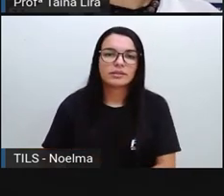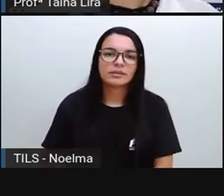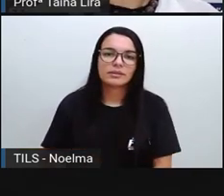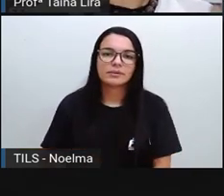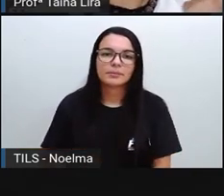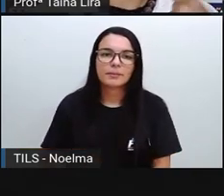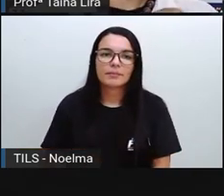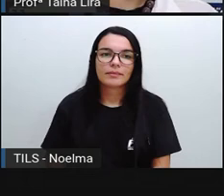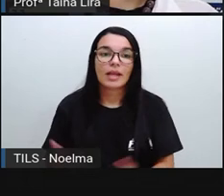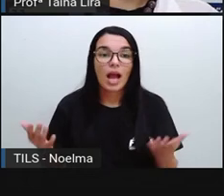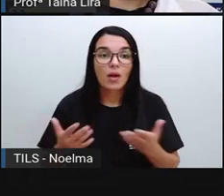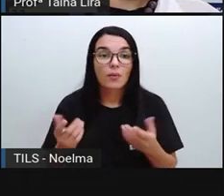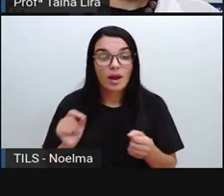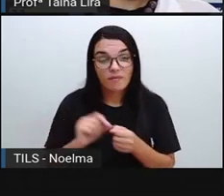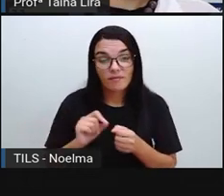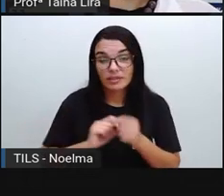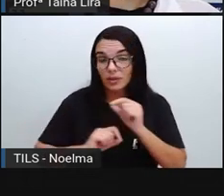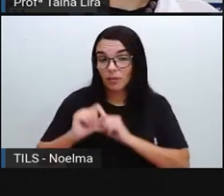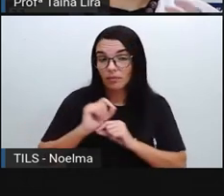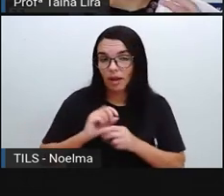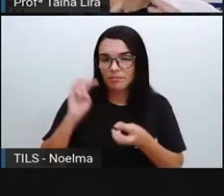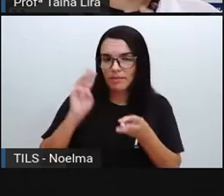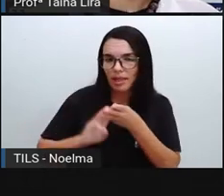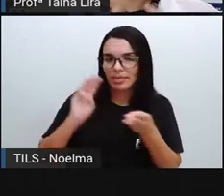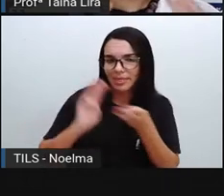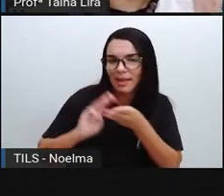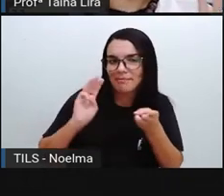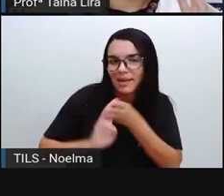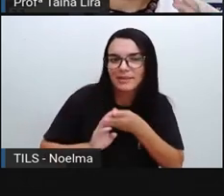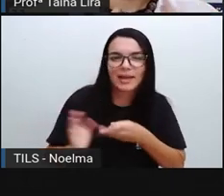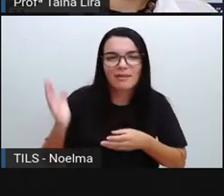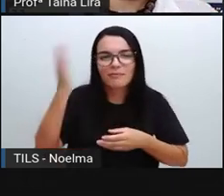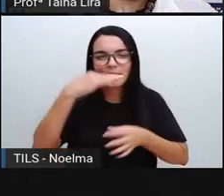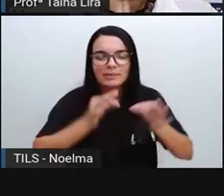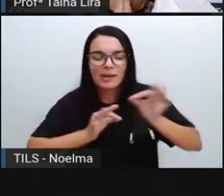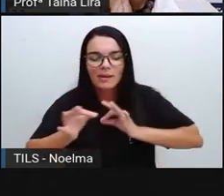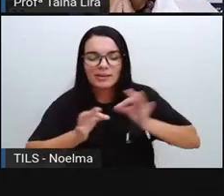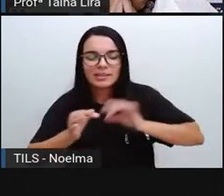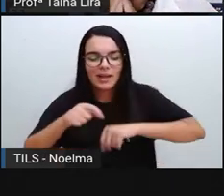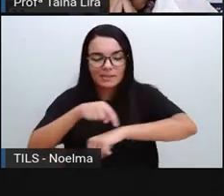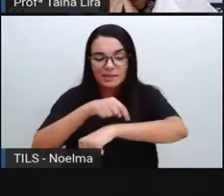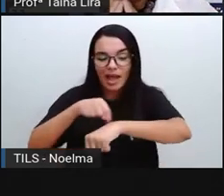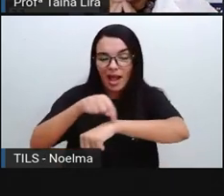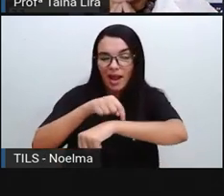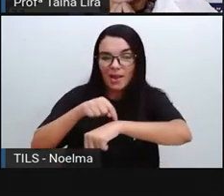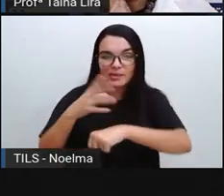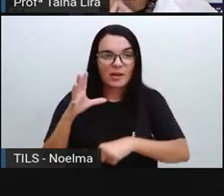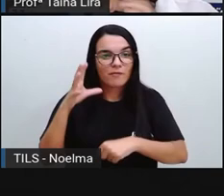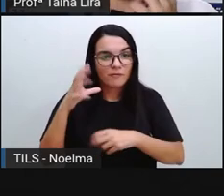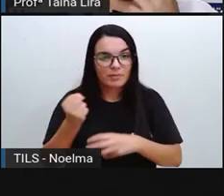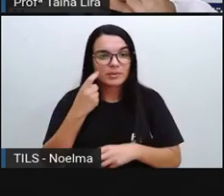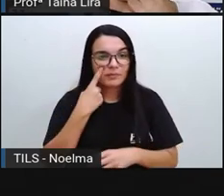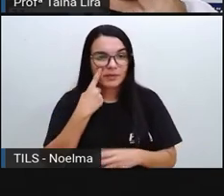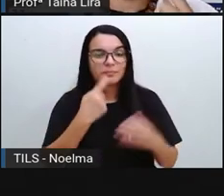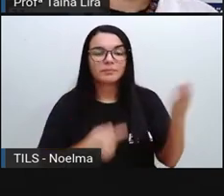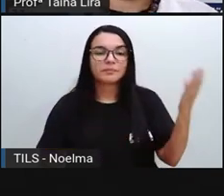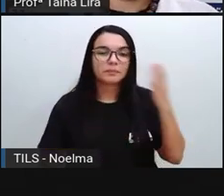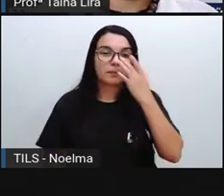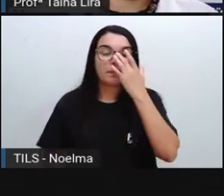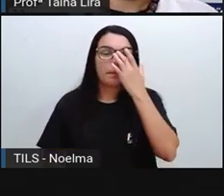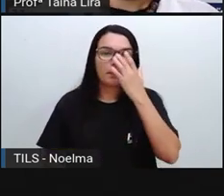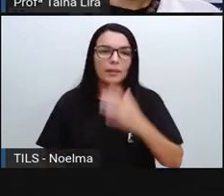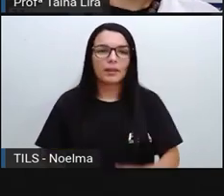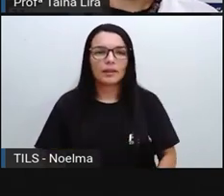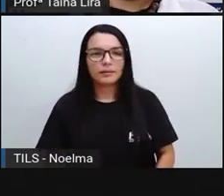A gente agora vai fazer uns probleminhas onde a gente vai organizar aí os relógios. Então, observa que a prova vai mostrar ali os